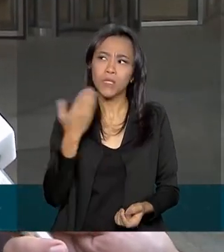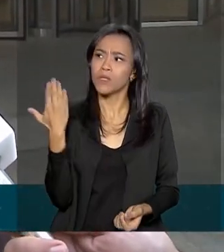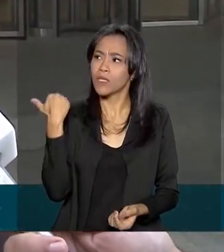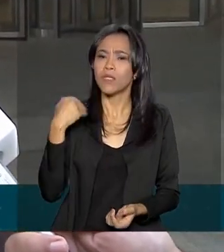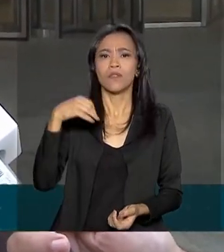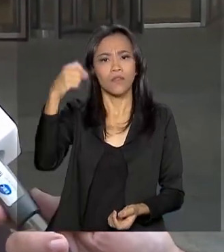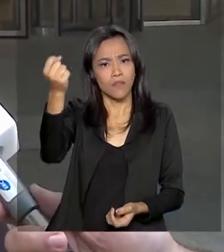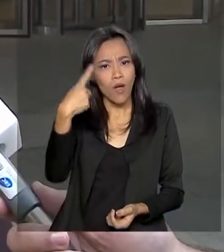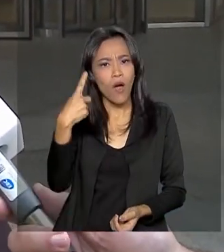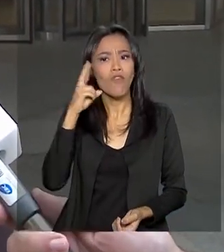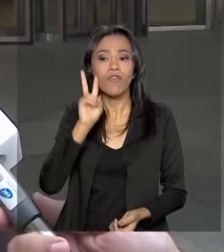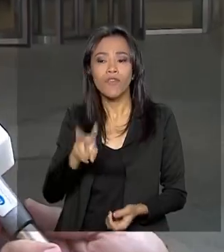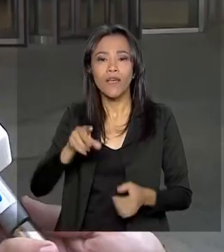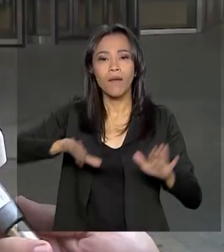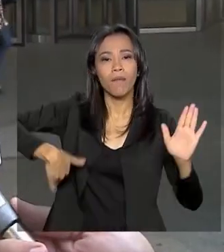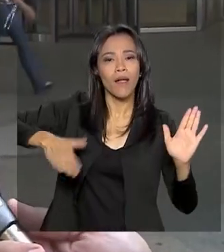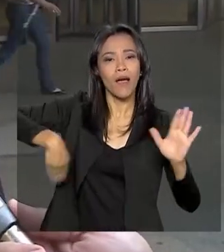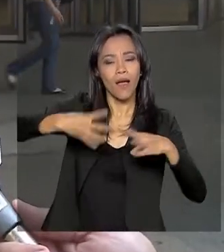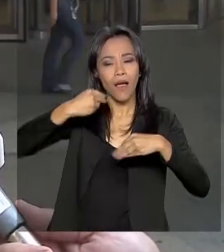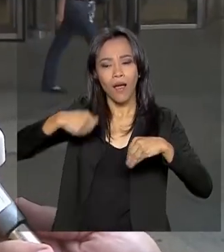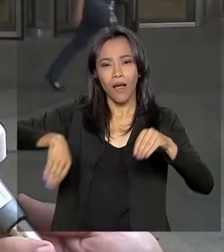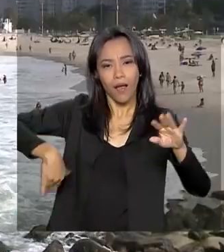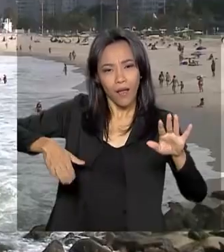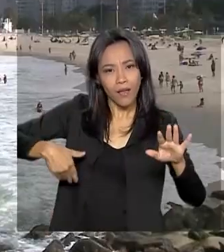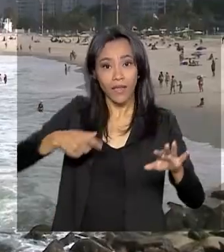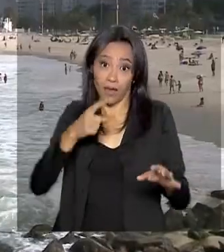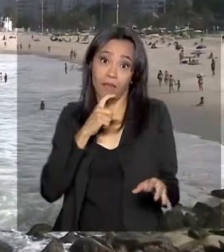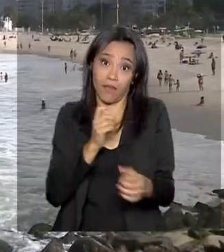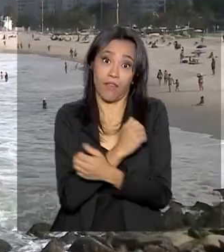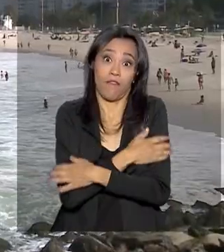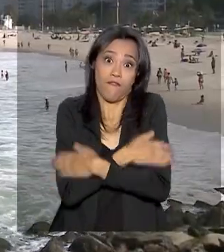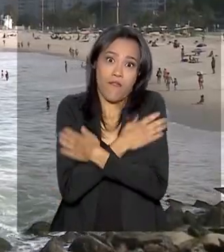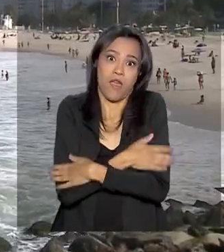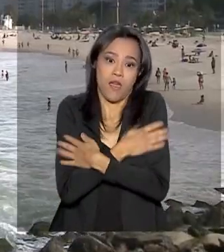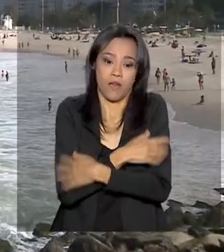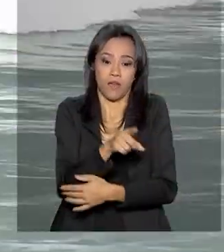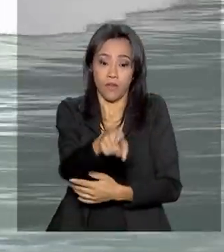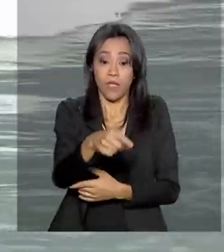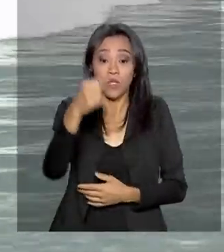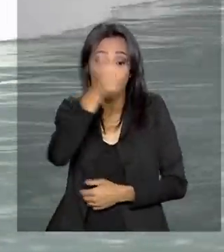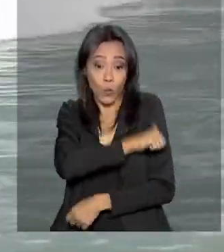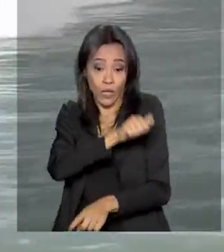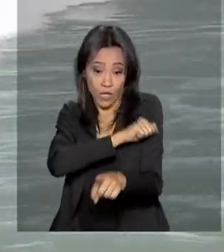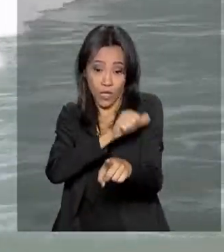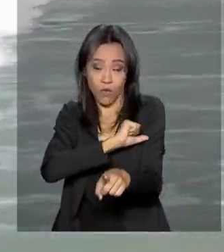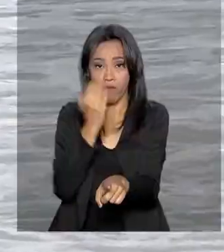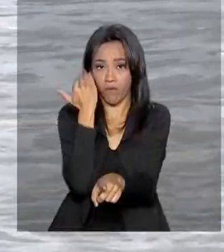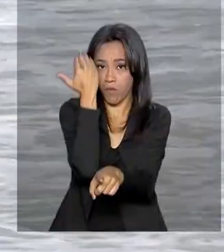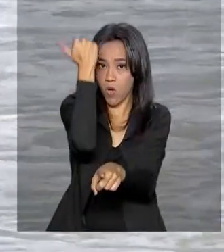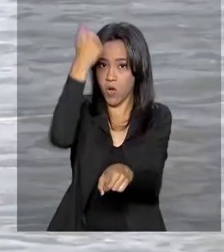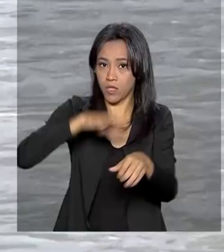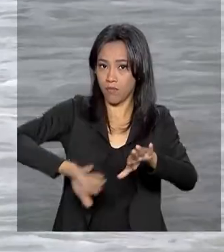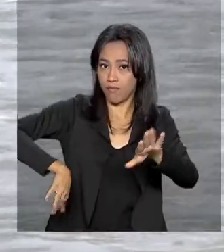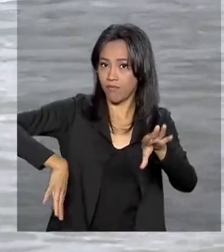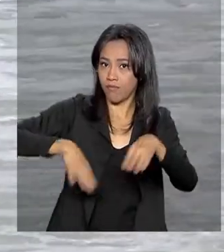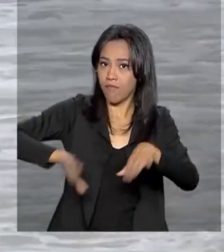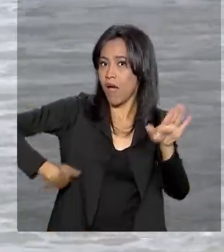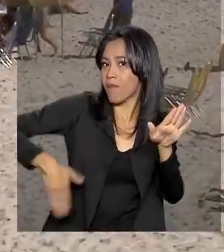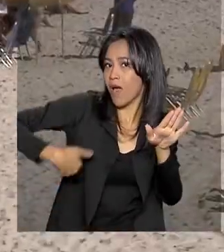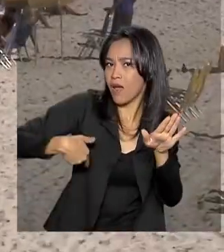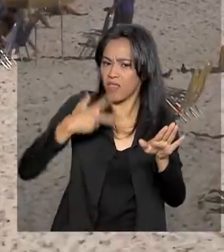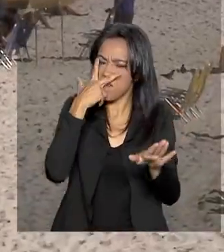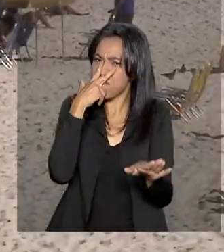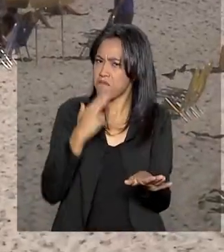até a praia. No inverno, né? Em Copacabana, a praia mais famosa do Rio, nem parece que